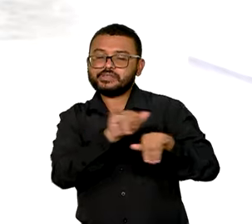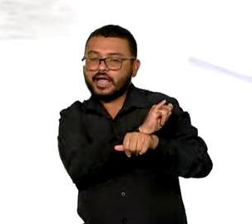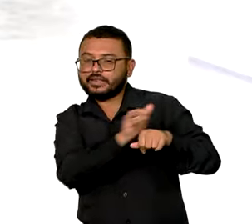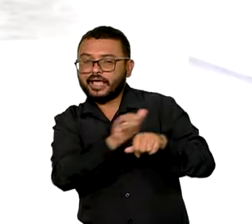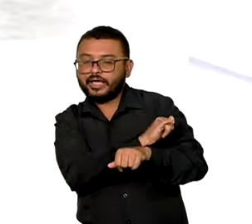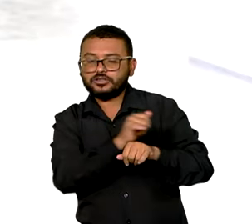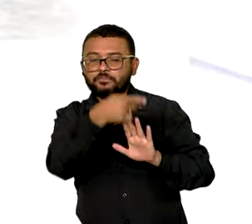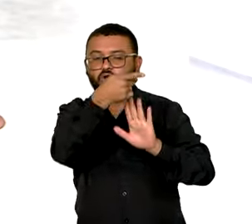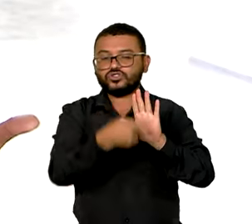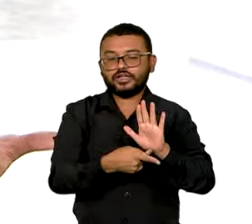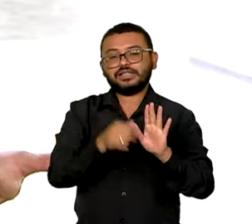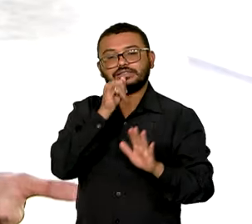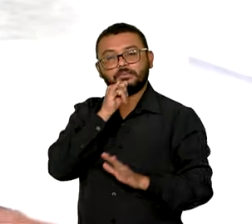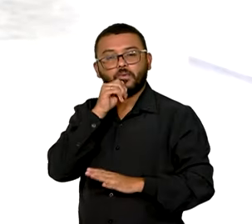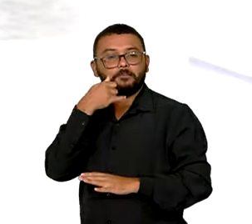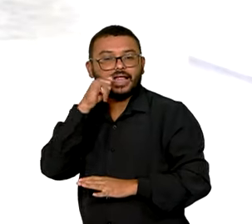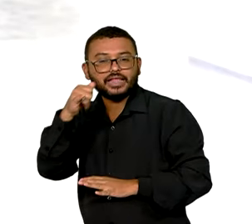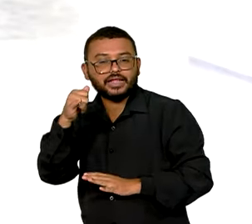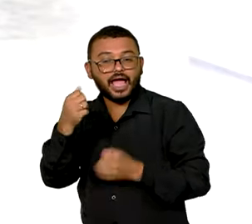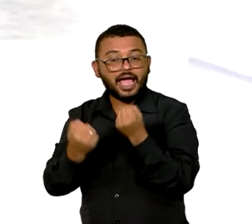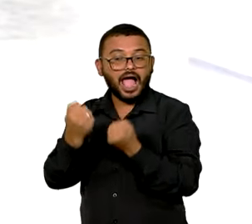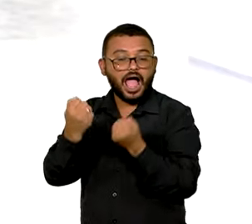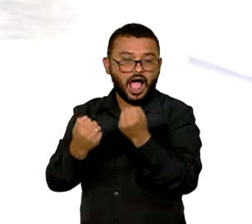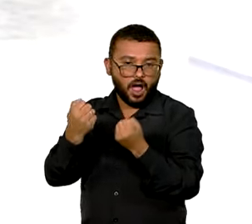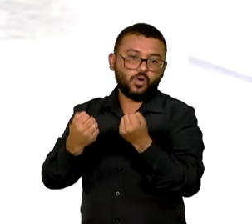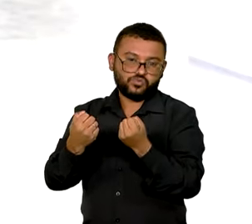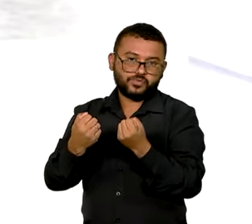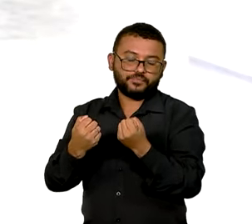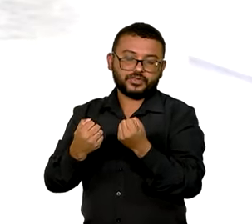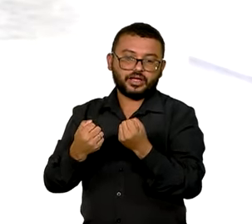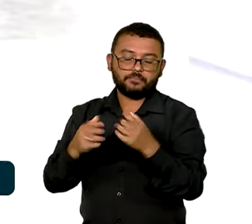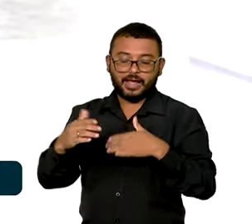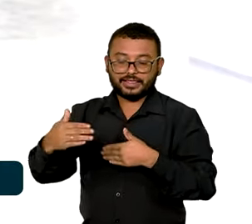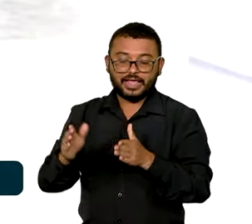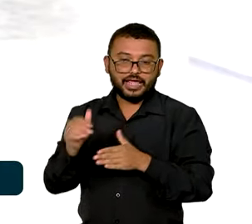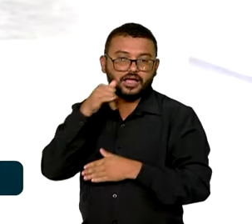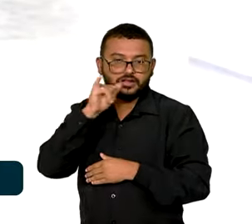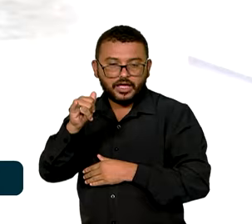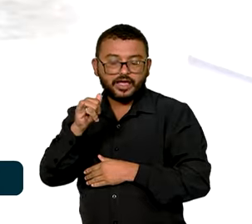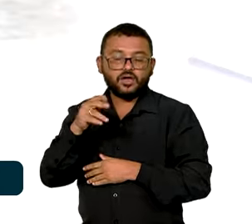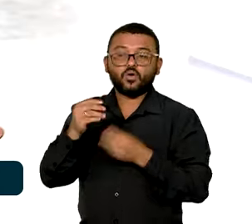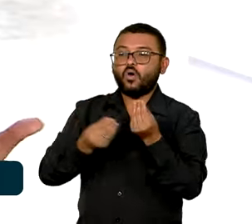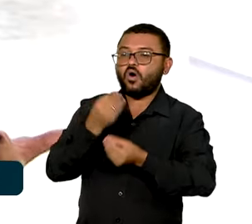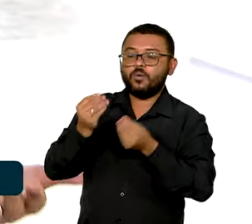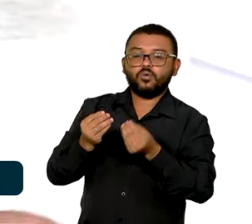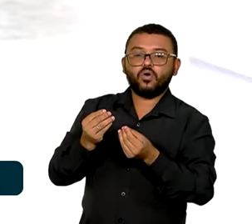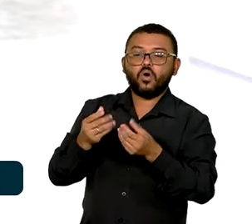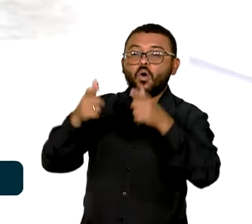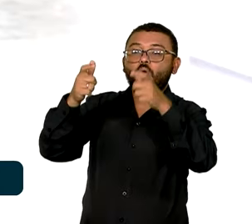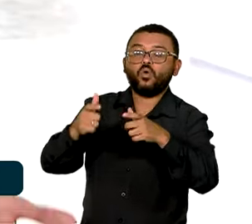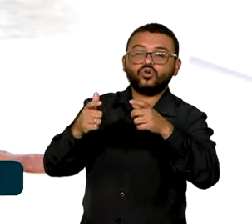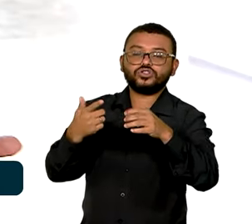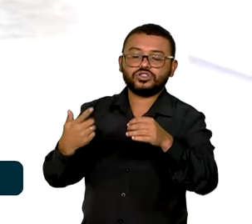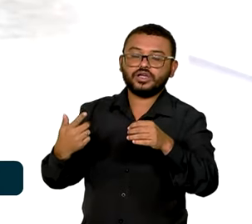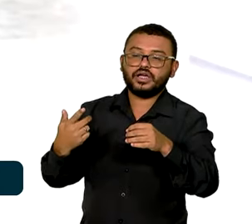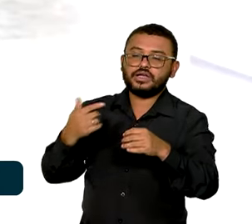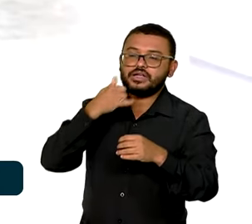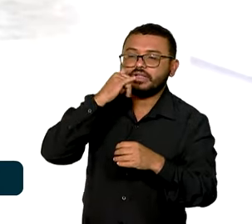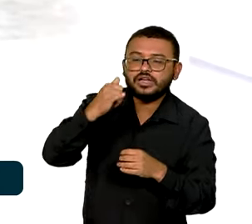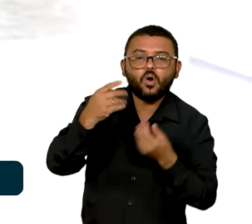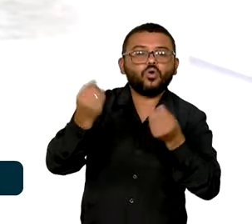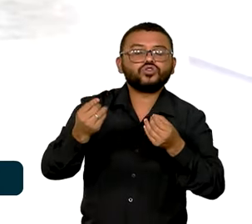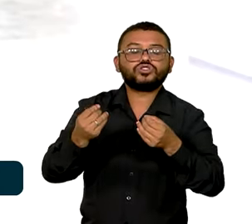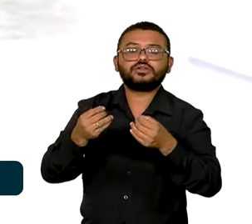programa, como baterias para veículos elétricos, sistemas de armazenamento de energia, postos de carregamento e motores